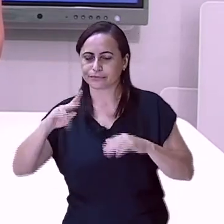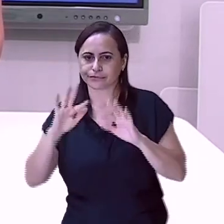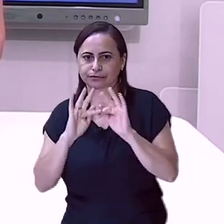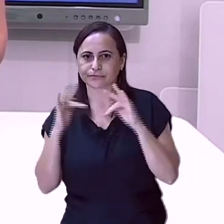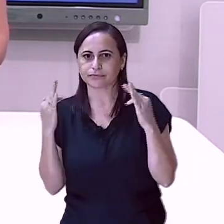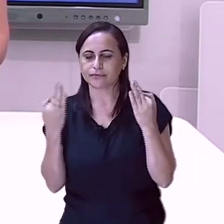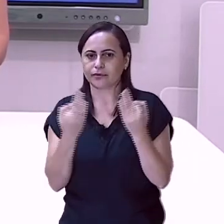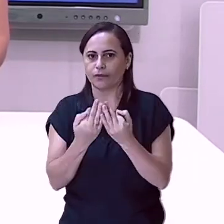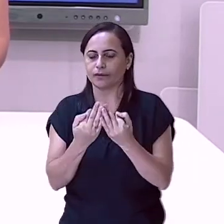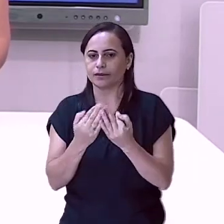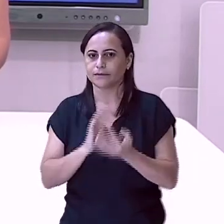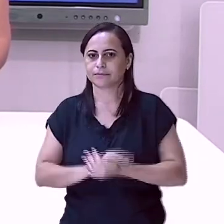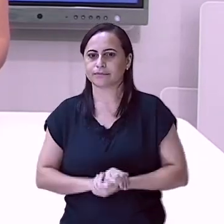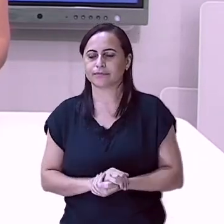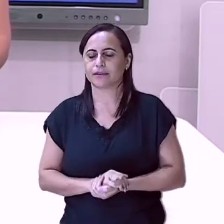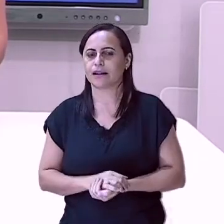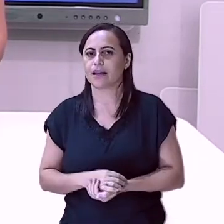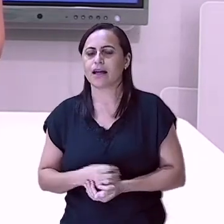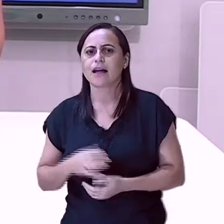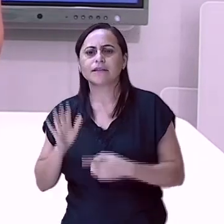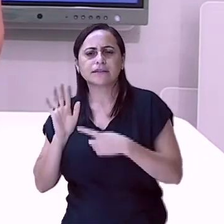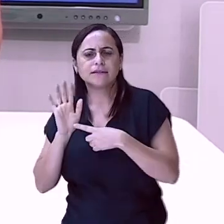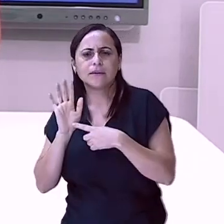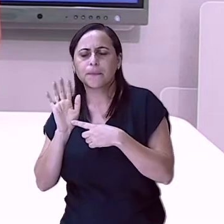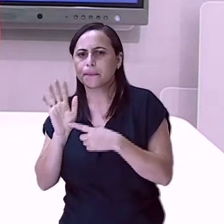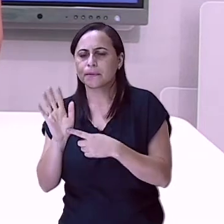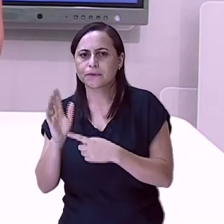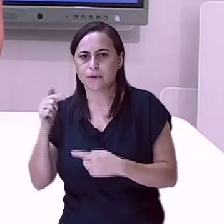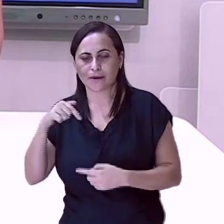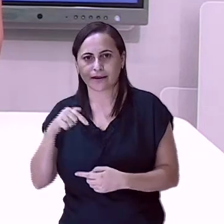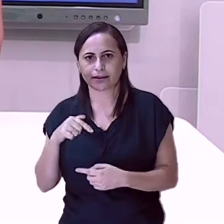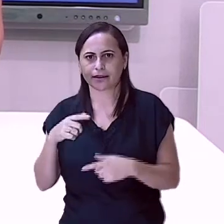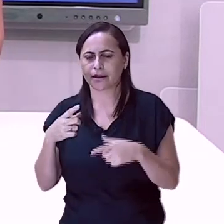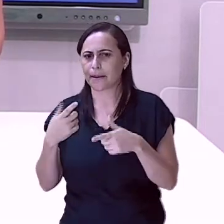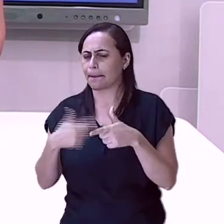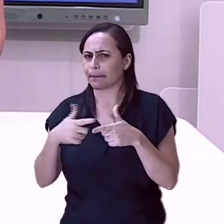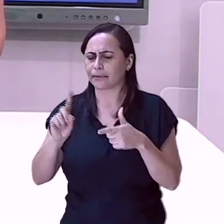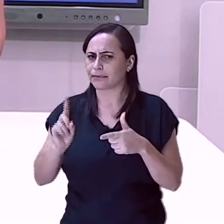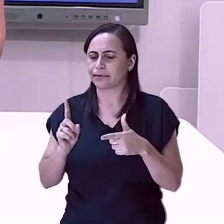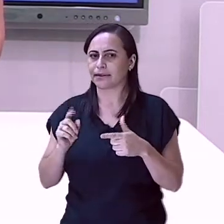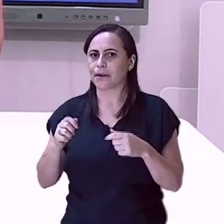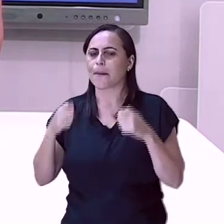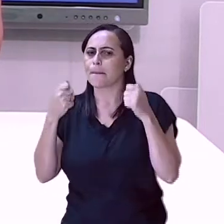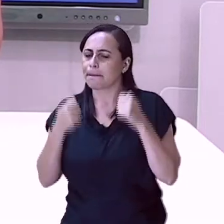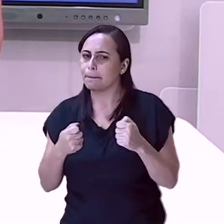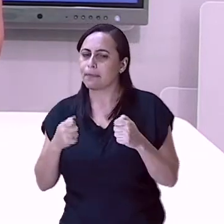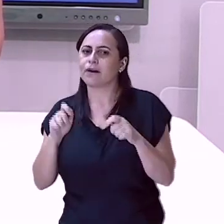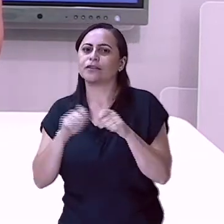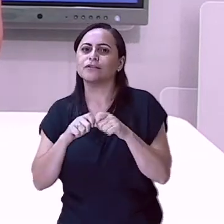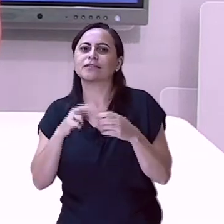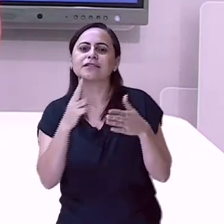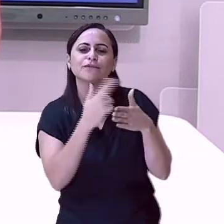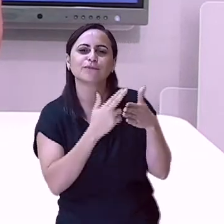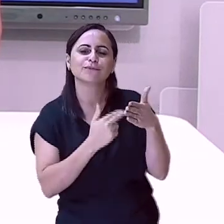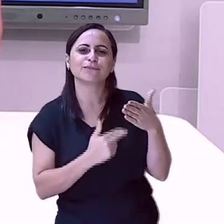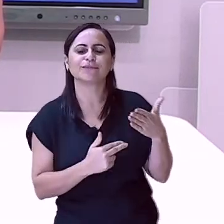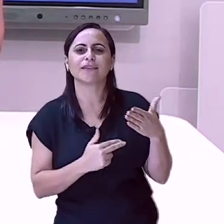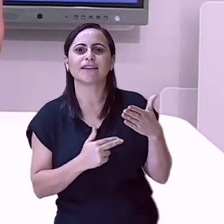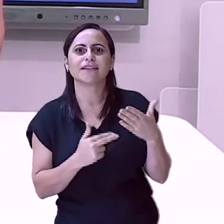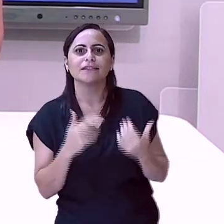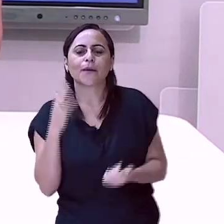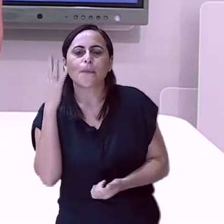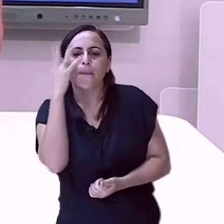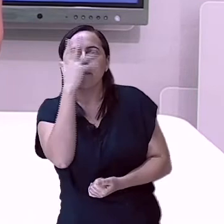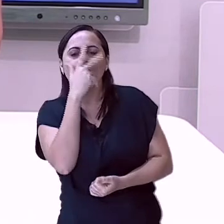não, apareceu aqui, não tem problema, não. Sabe o que vocês podem fazer? Um desenho bem bonito